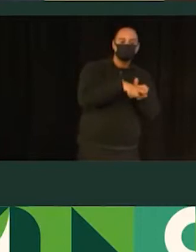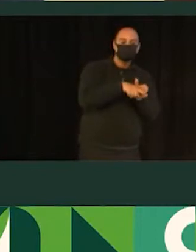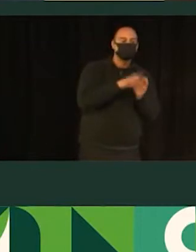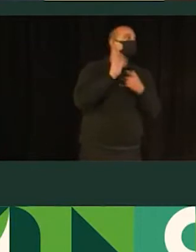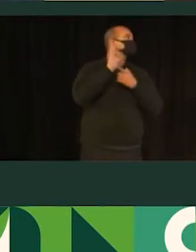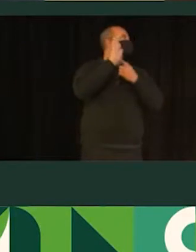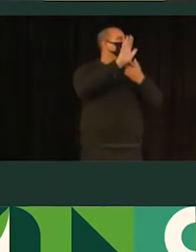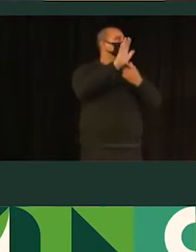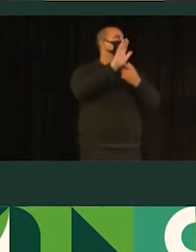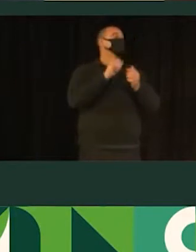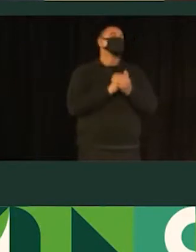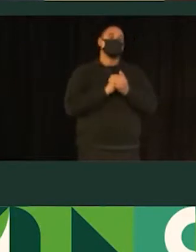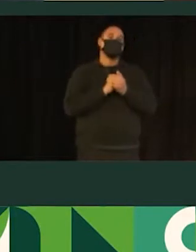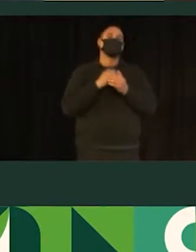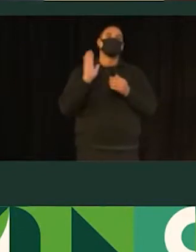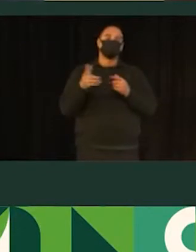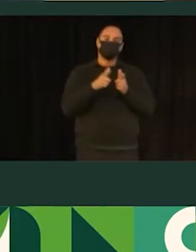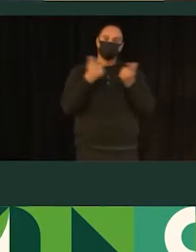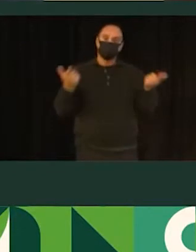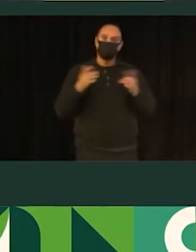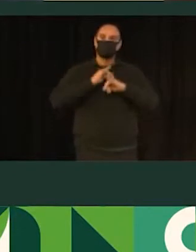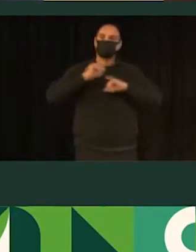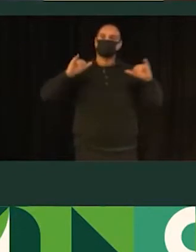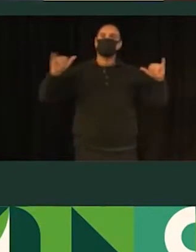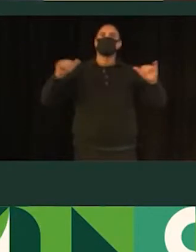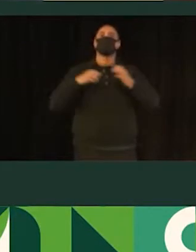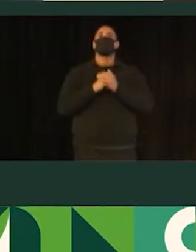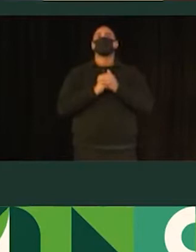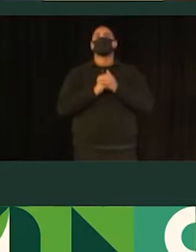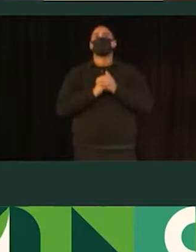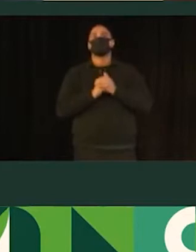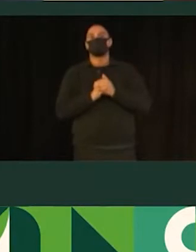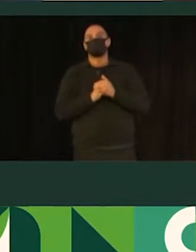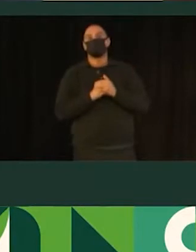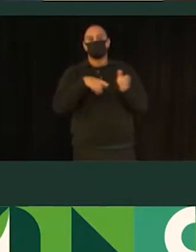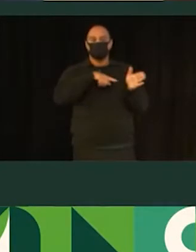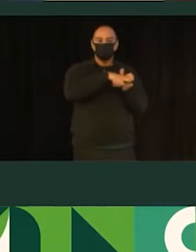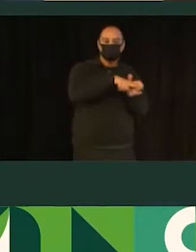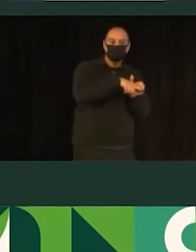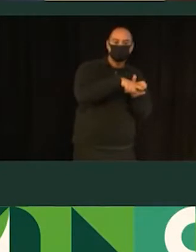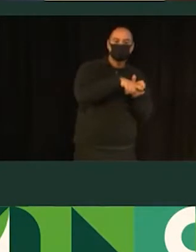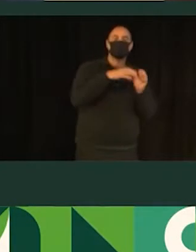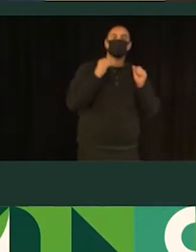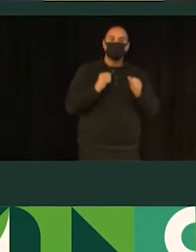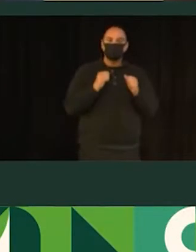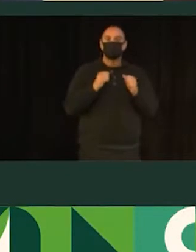para ter o engajamento popular, para as pessoas aceitarem receber os pesquisadores nas suas residências.